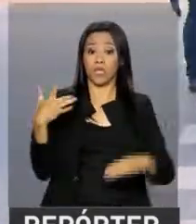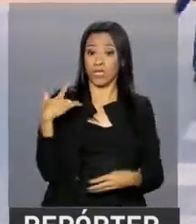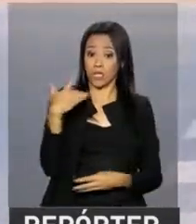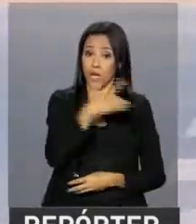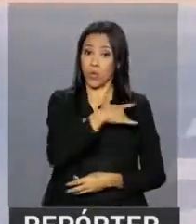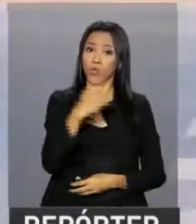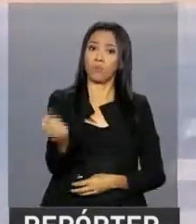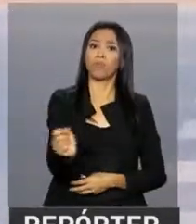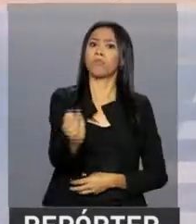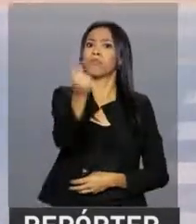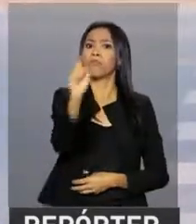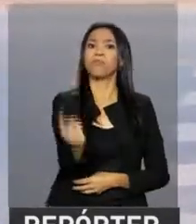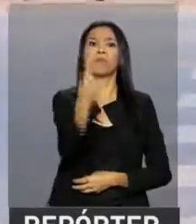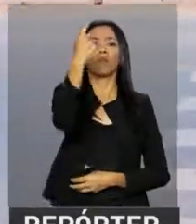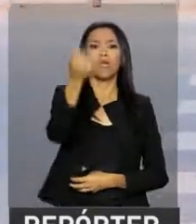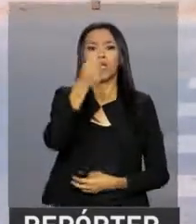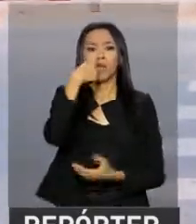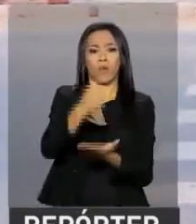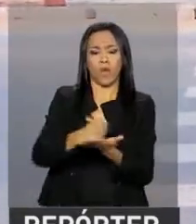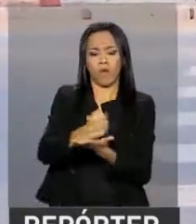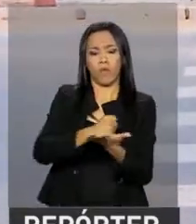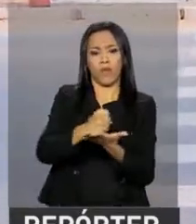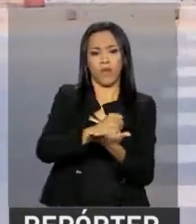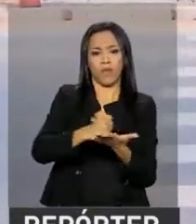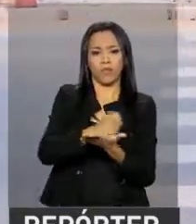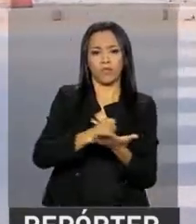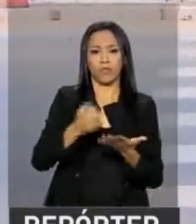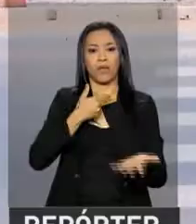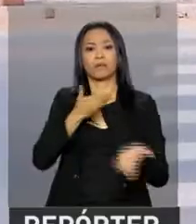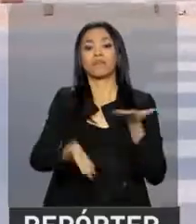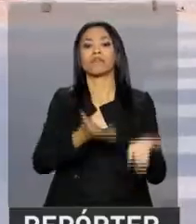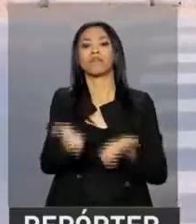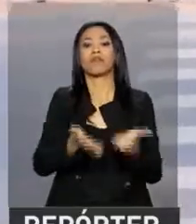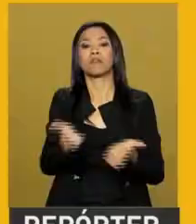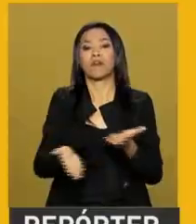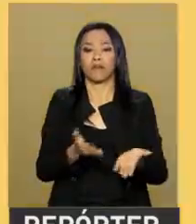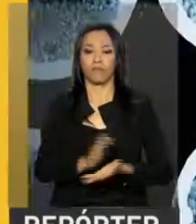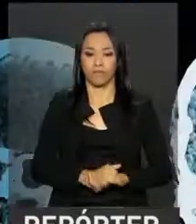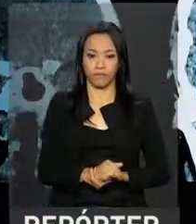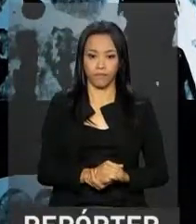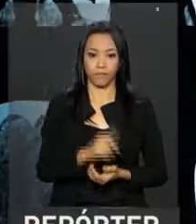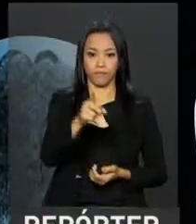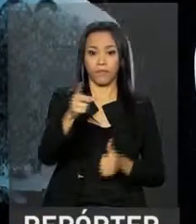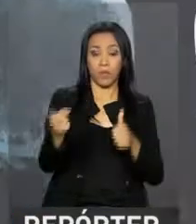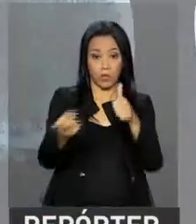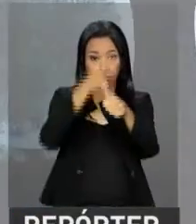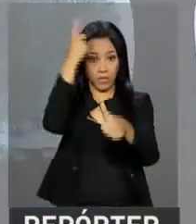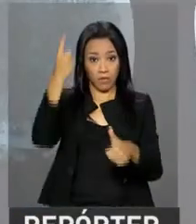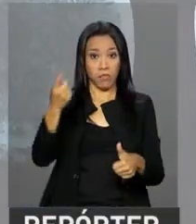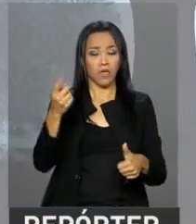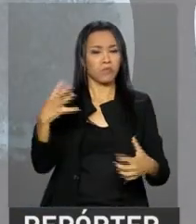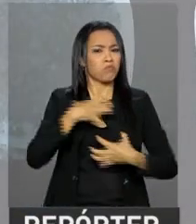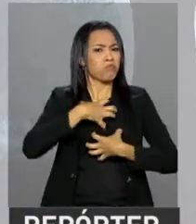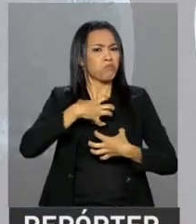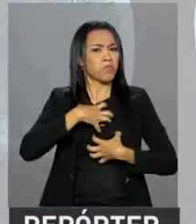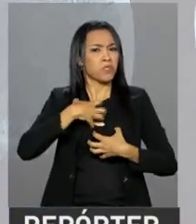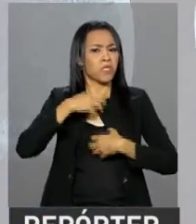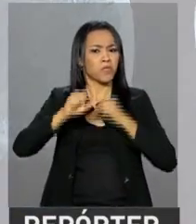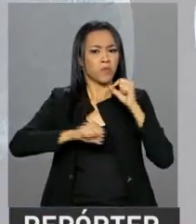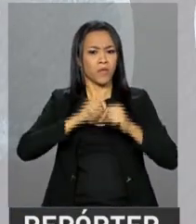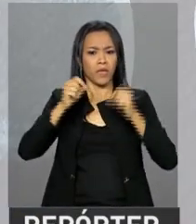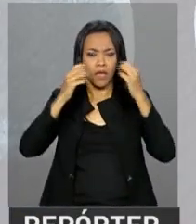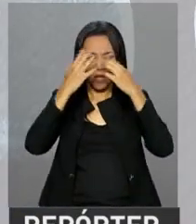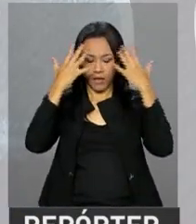o primeiro medicamento vioral de primeira linha para tratar a esclerose múltipla. Os principais sintomas da esclerose múltipla são